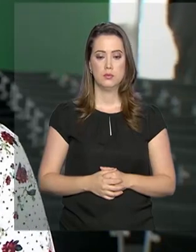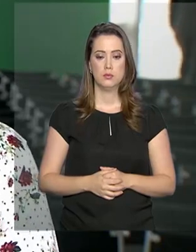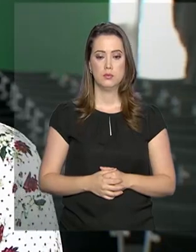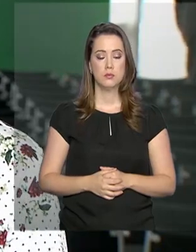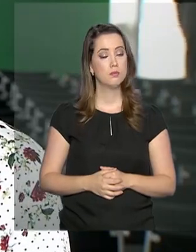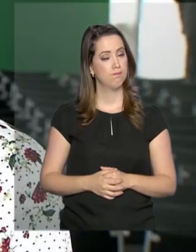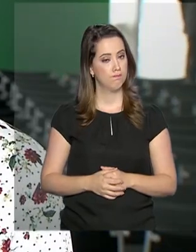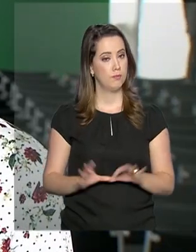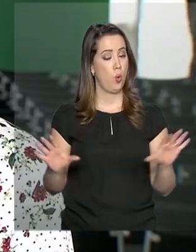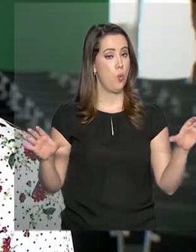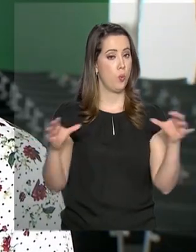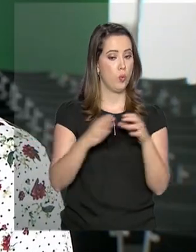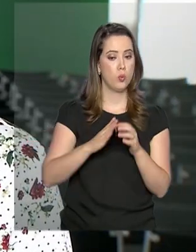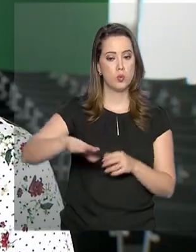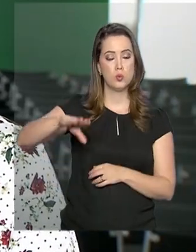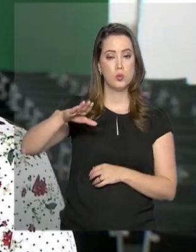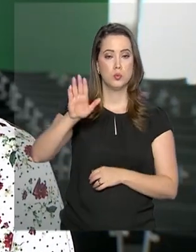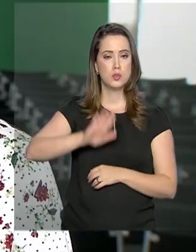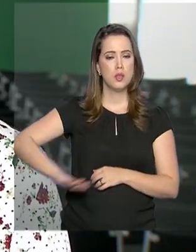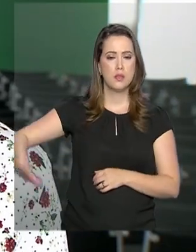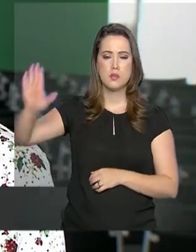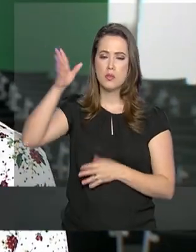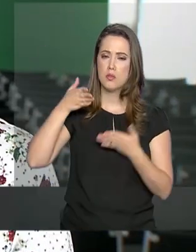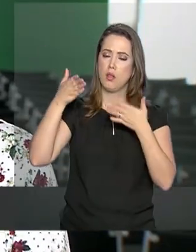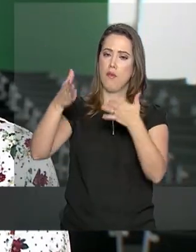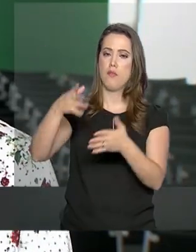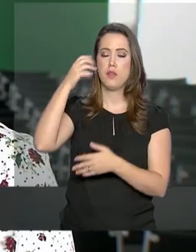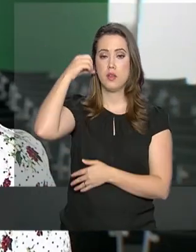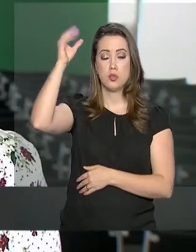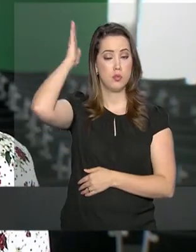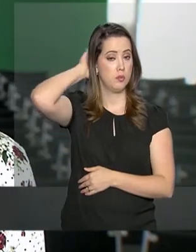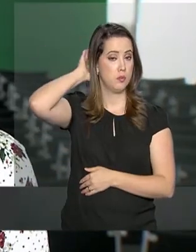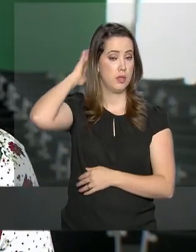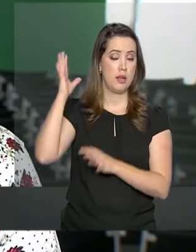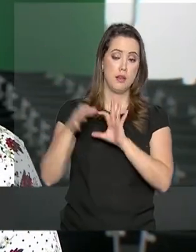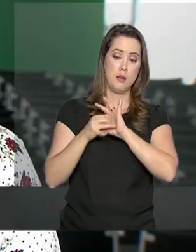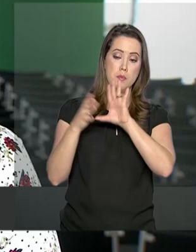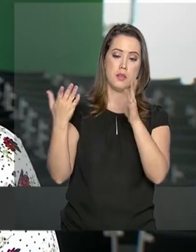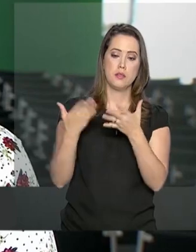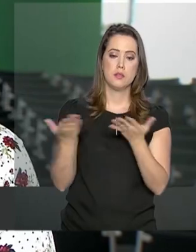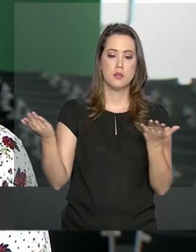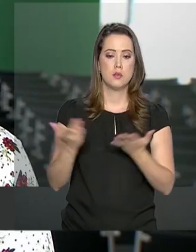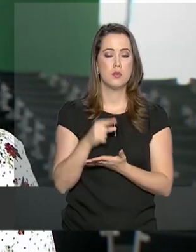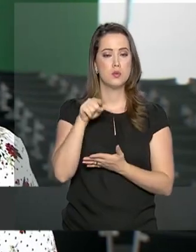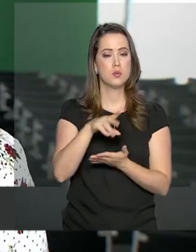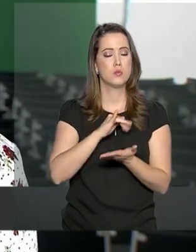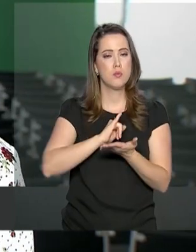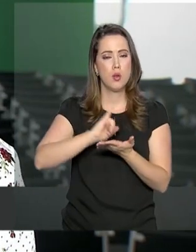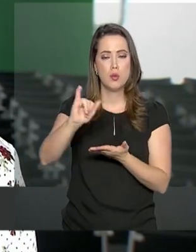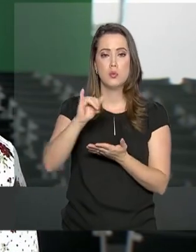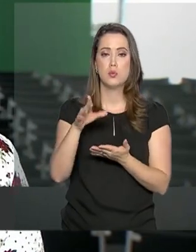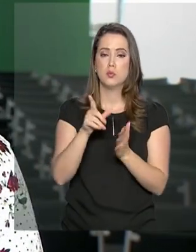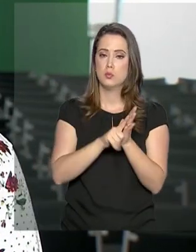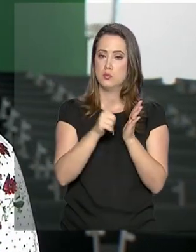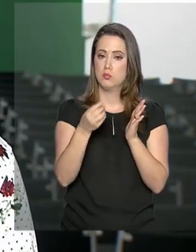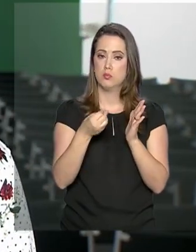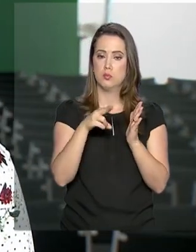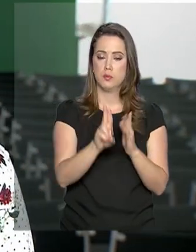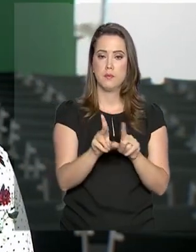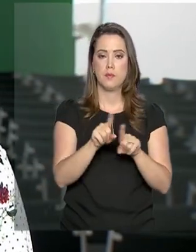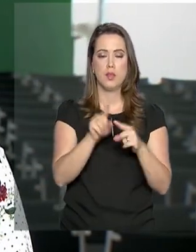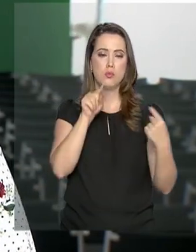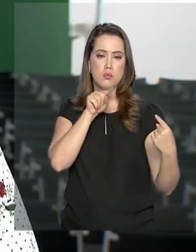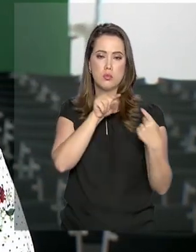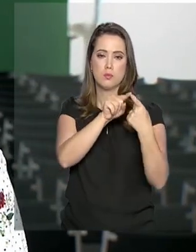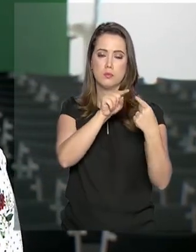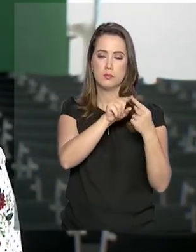A Força Nacional vai para o Estado do Pará. A autorização foi publicada hoje no Diário Oficial da União. De acordo com